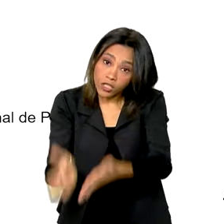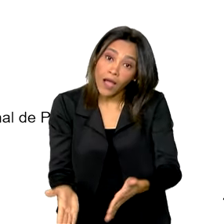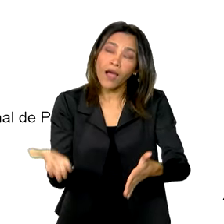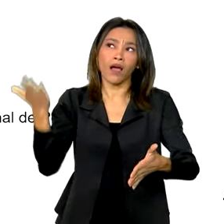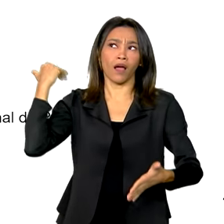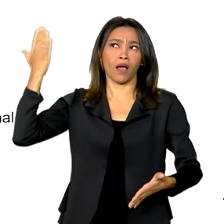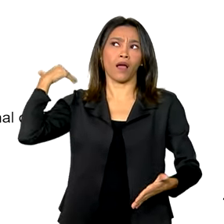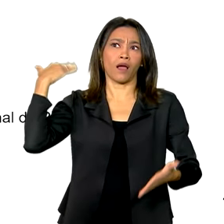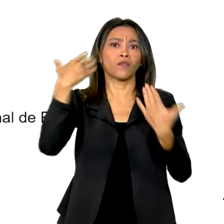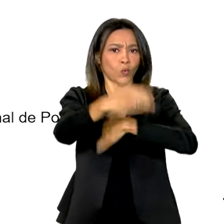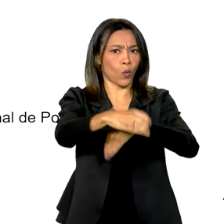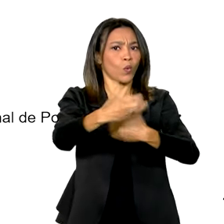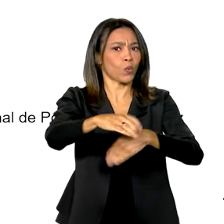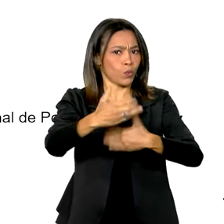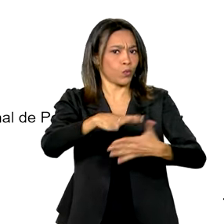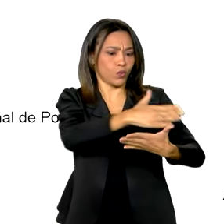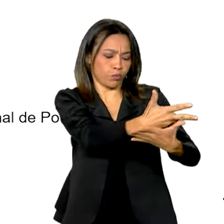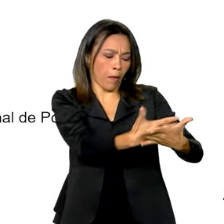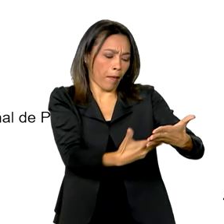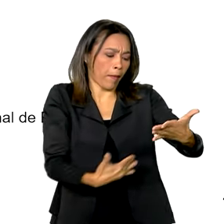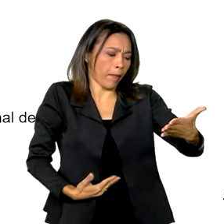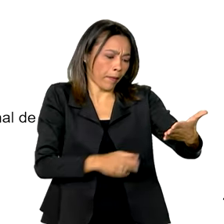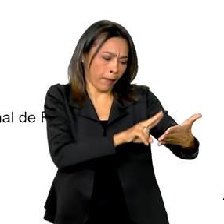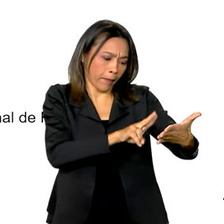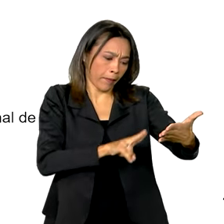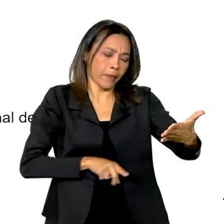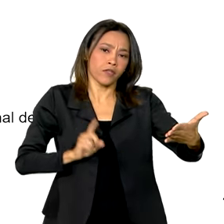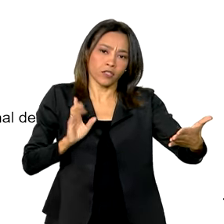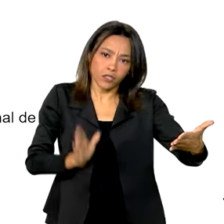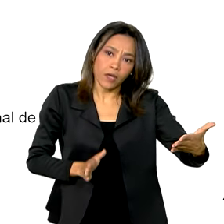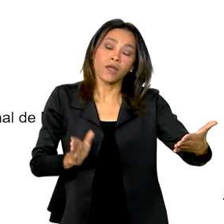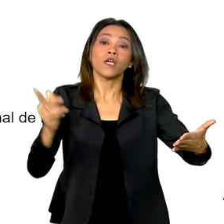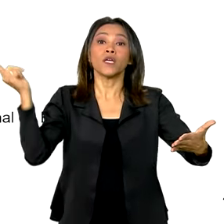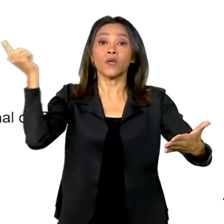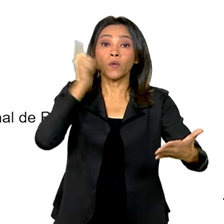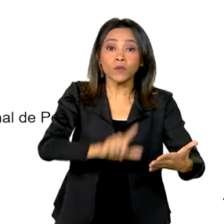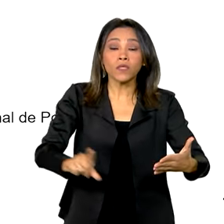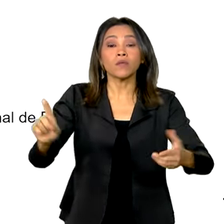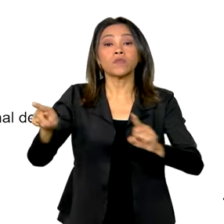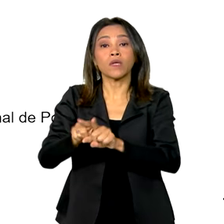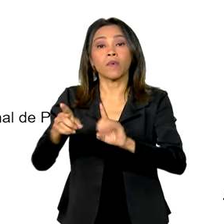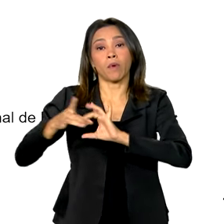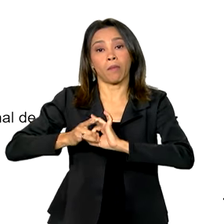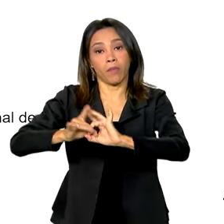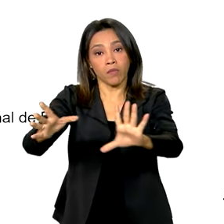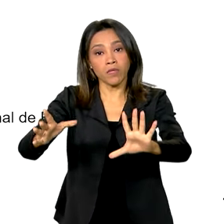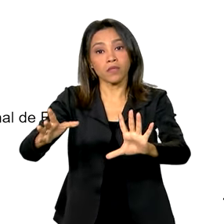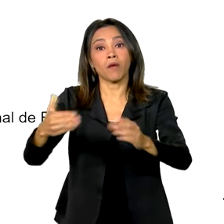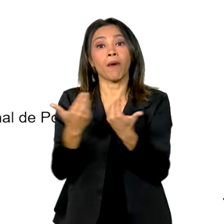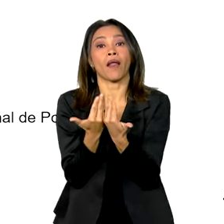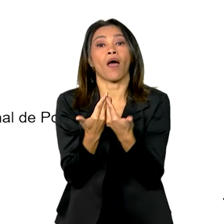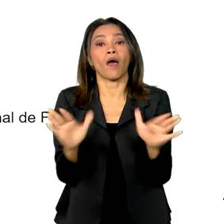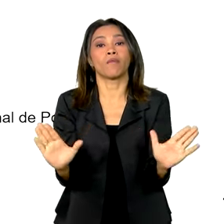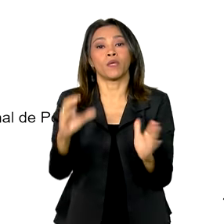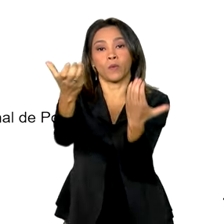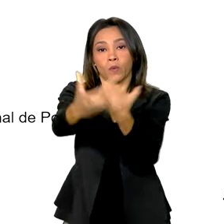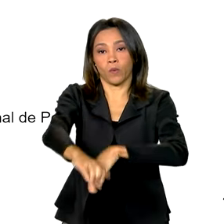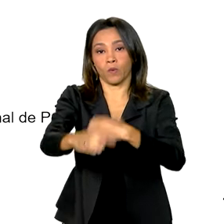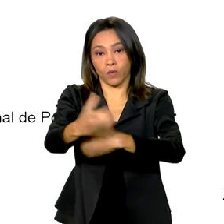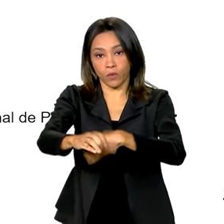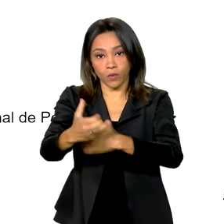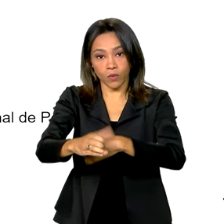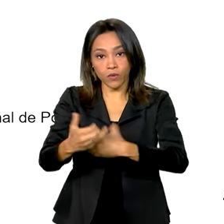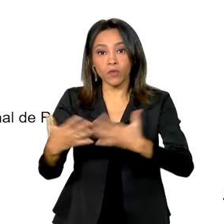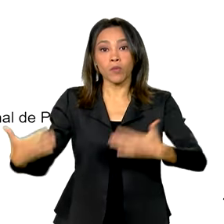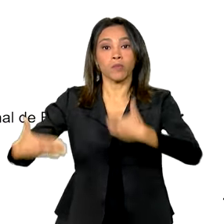feito na atual gestão. E conseguimos a autorização para um concurso para o Ministério do Meio